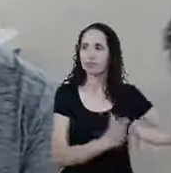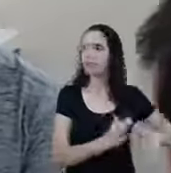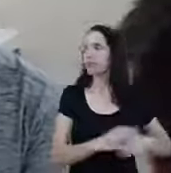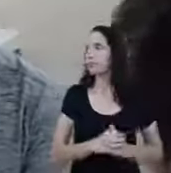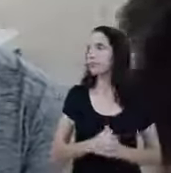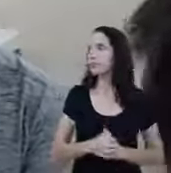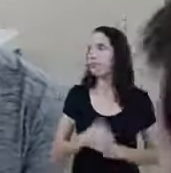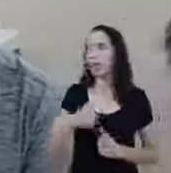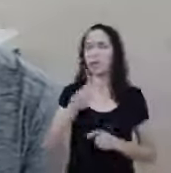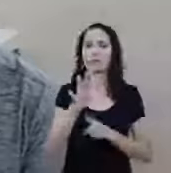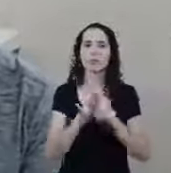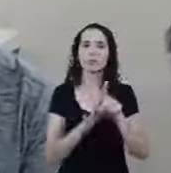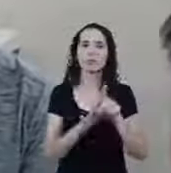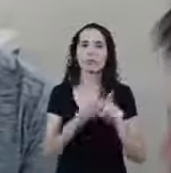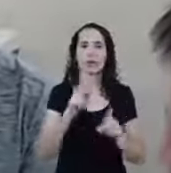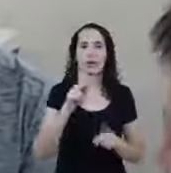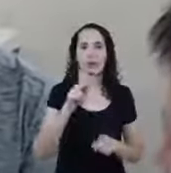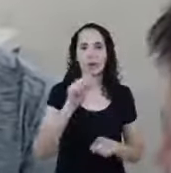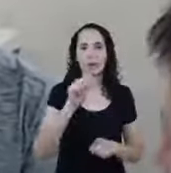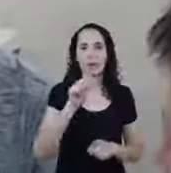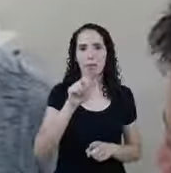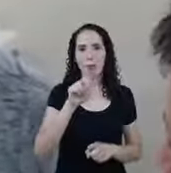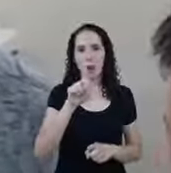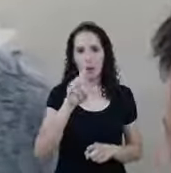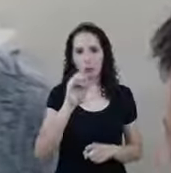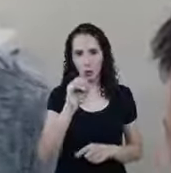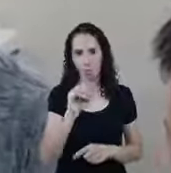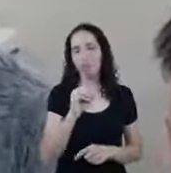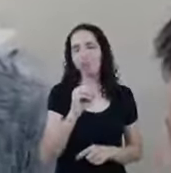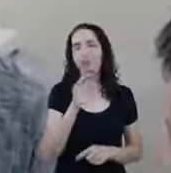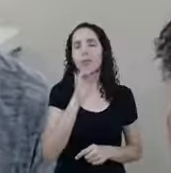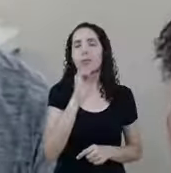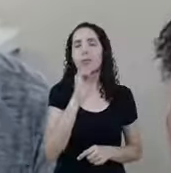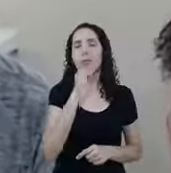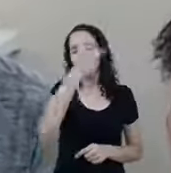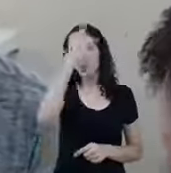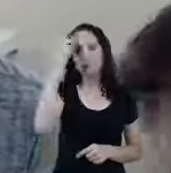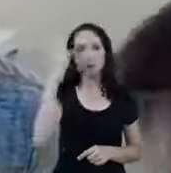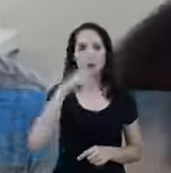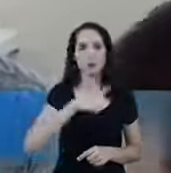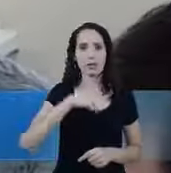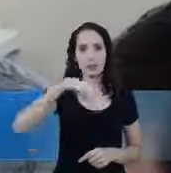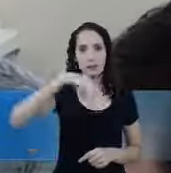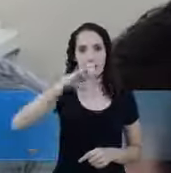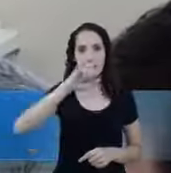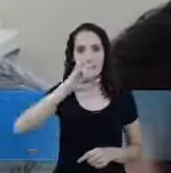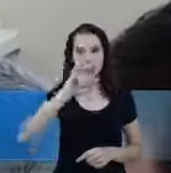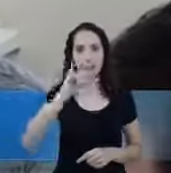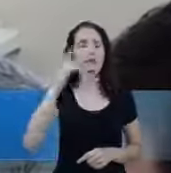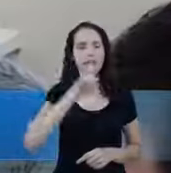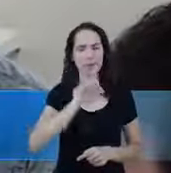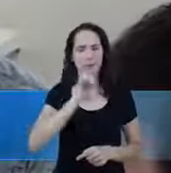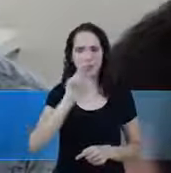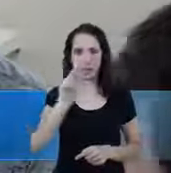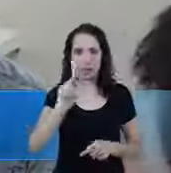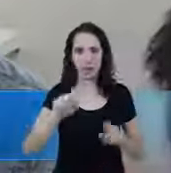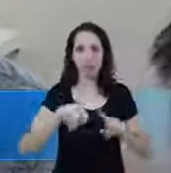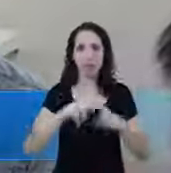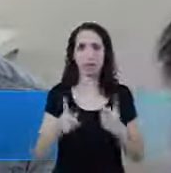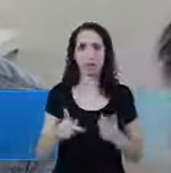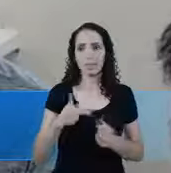Paulo e Leila Queiroga Quem tem o MEI Recebe Ok Mas quem tem o MEI E